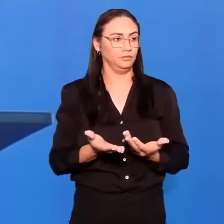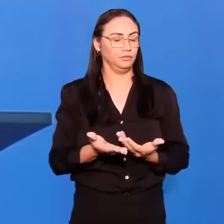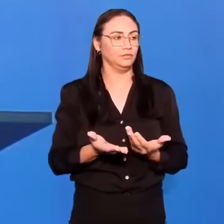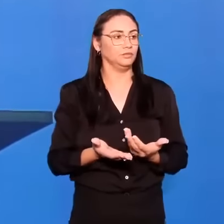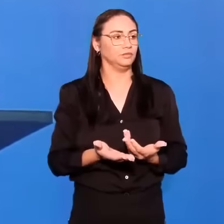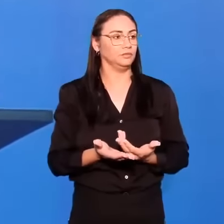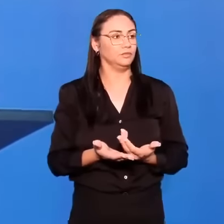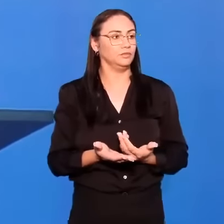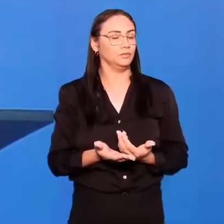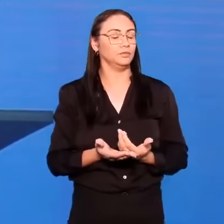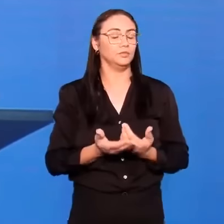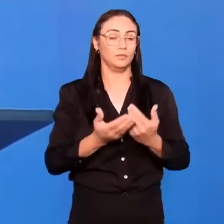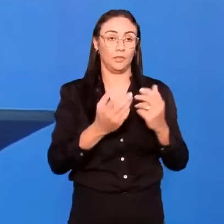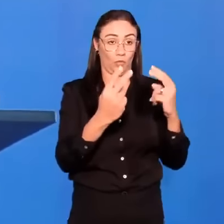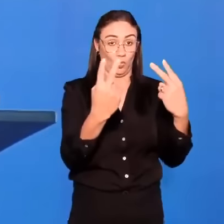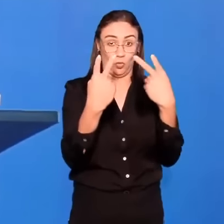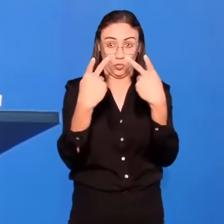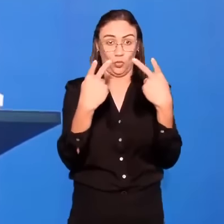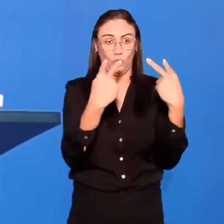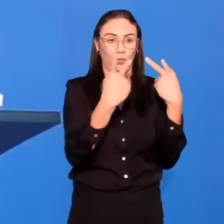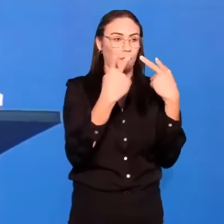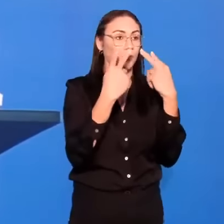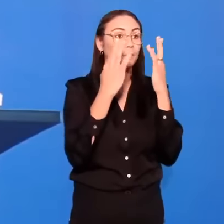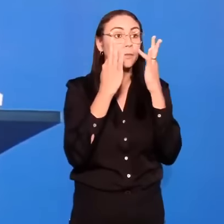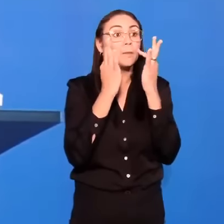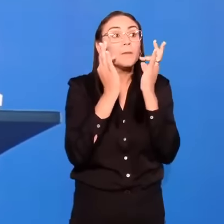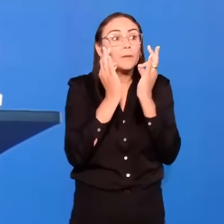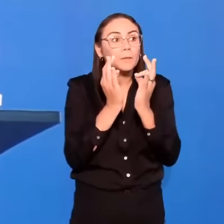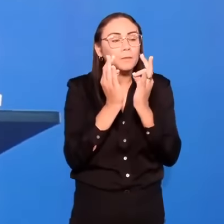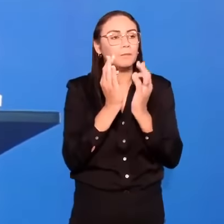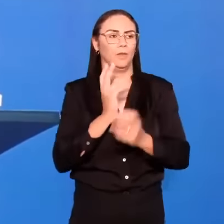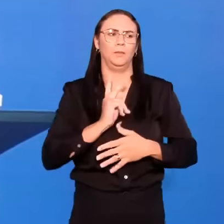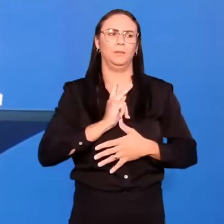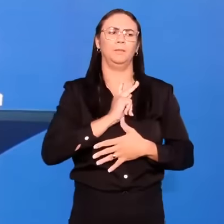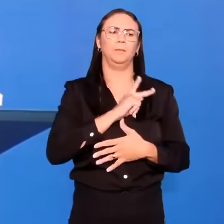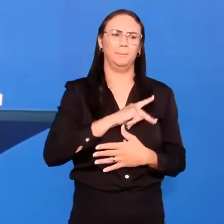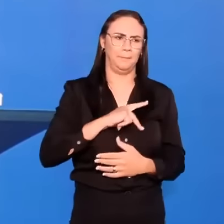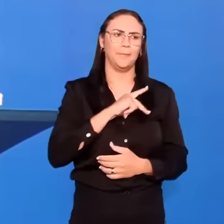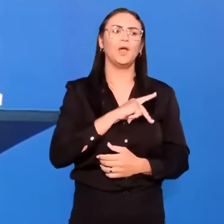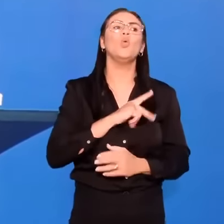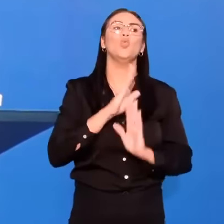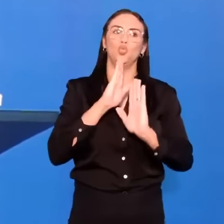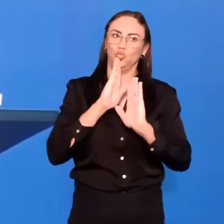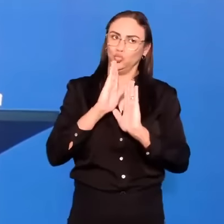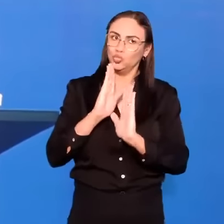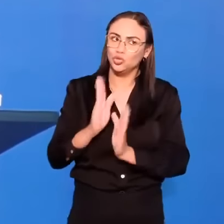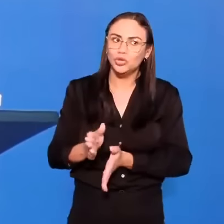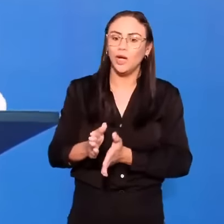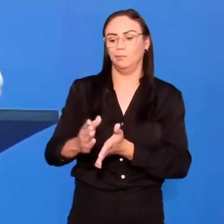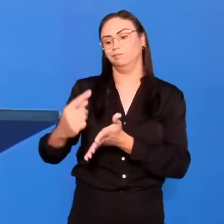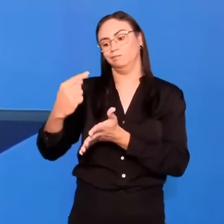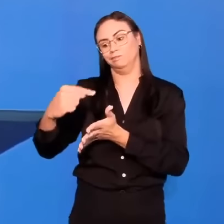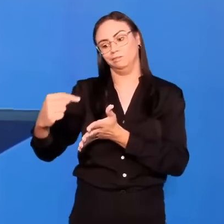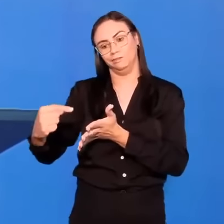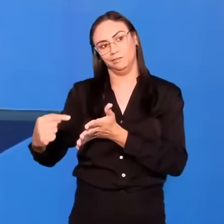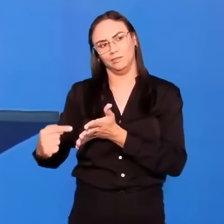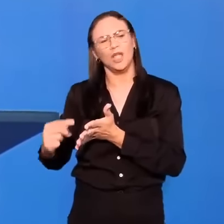Preste atenção. Paulo especifica em qual área ele deseja pureza.